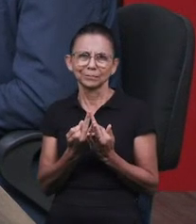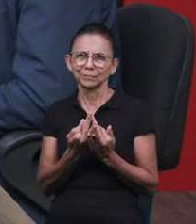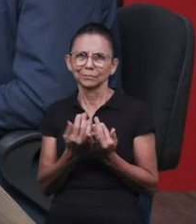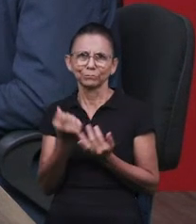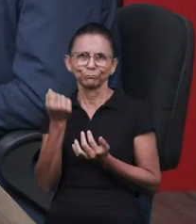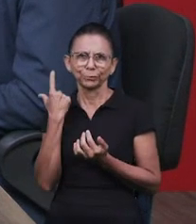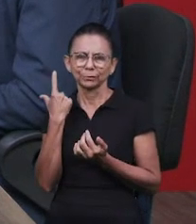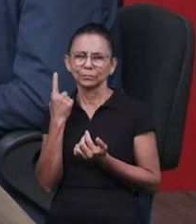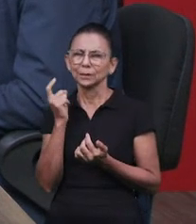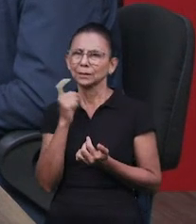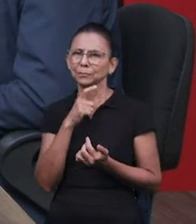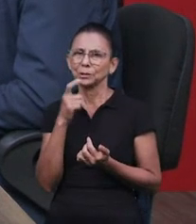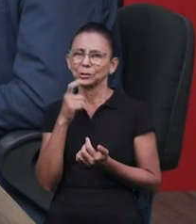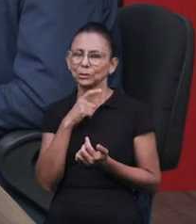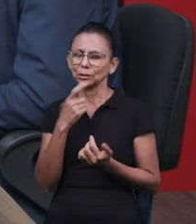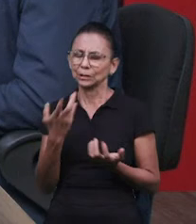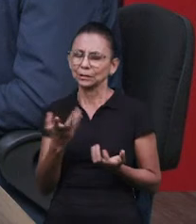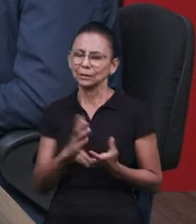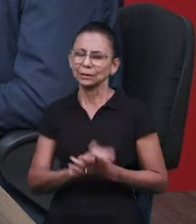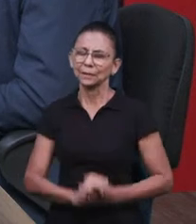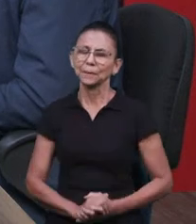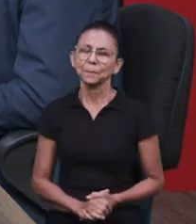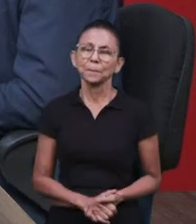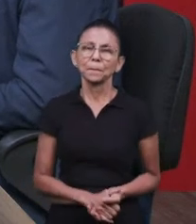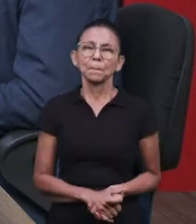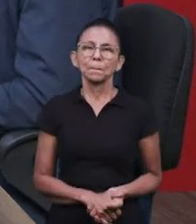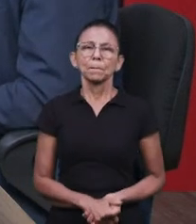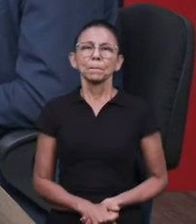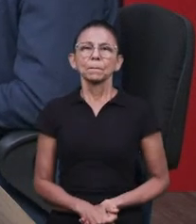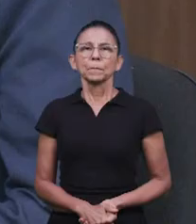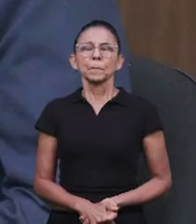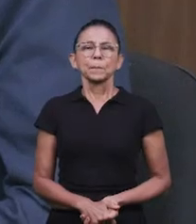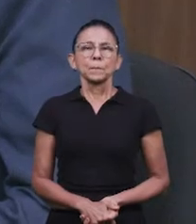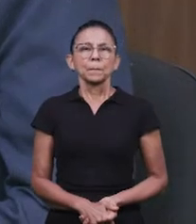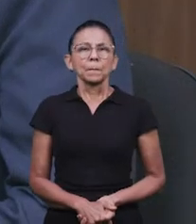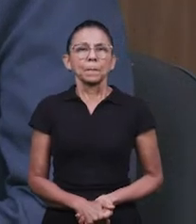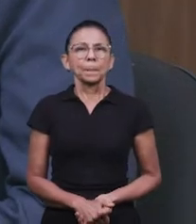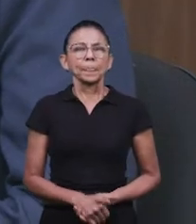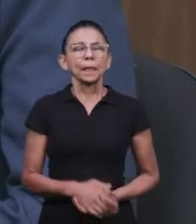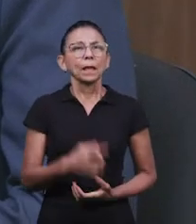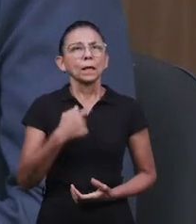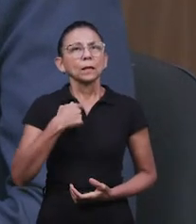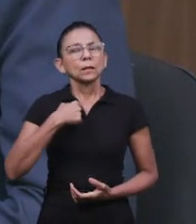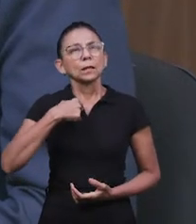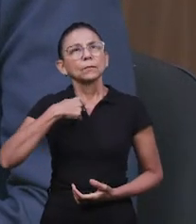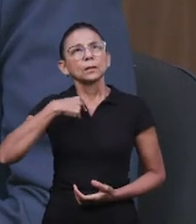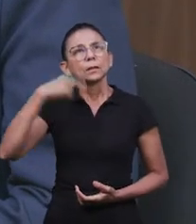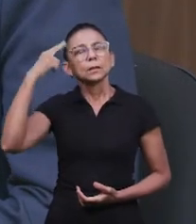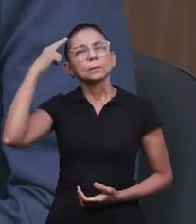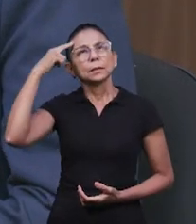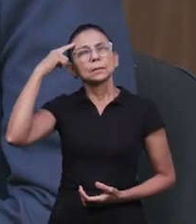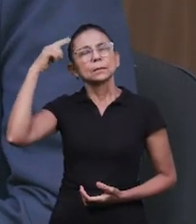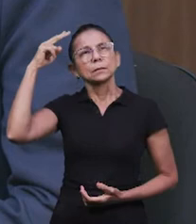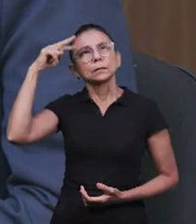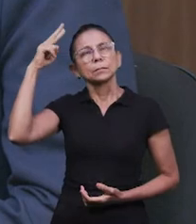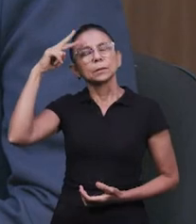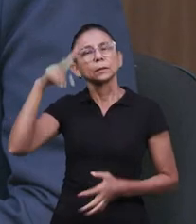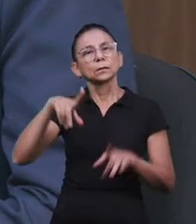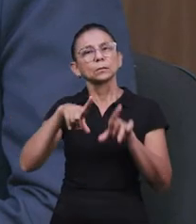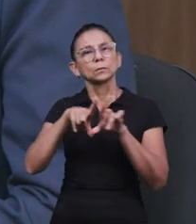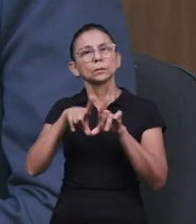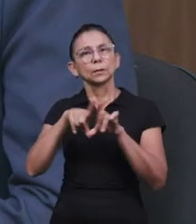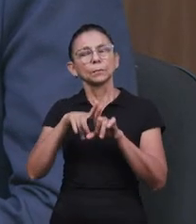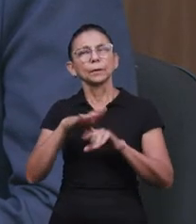agradar até alguns irmãos que acham que é o normal, porque não conhecem a origem. Mas o Elbe falou muito bem. E eu lembrava que também,